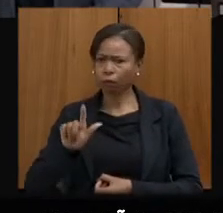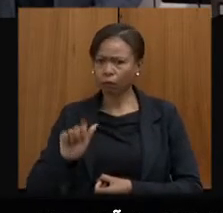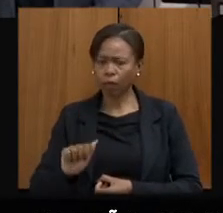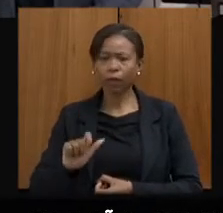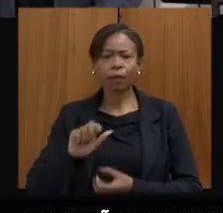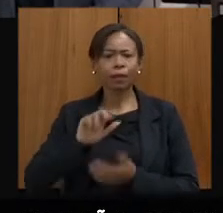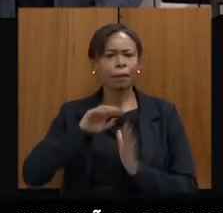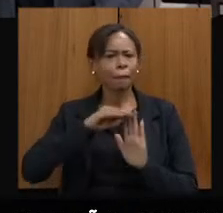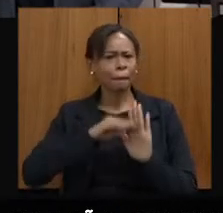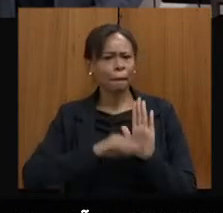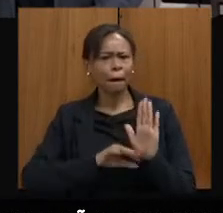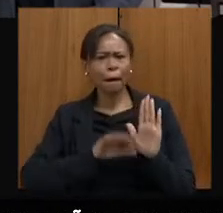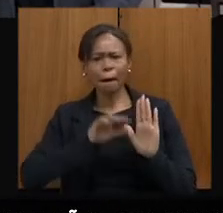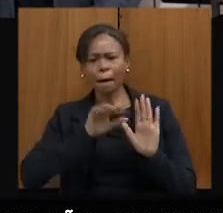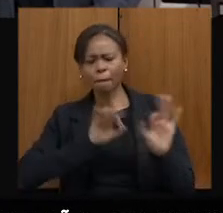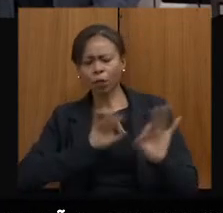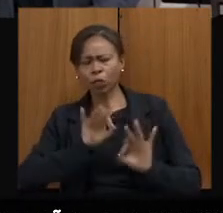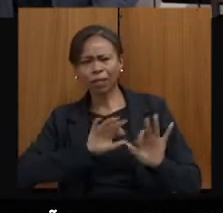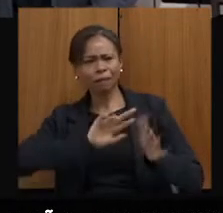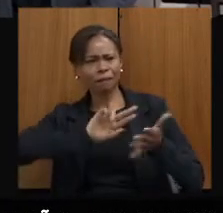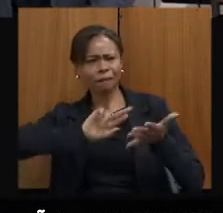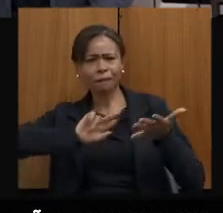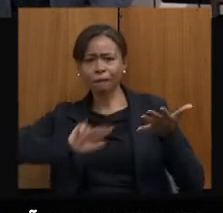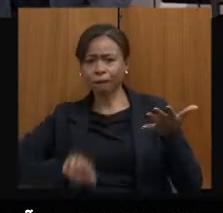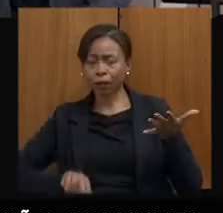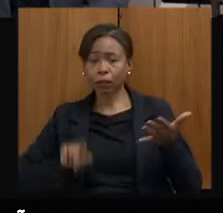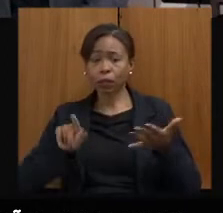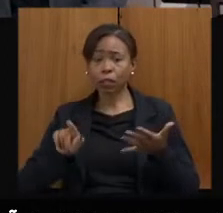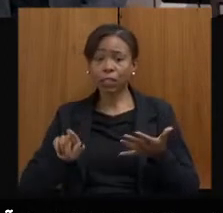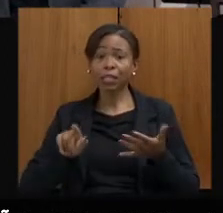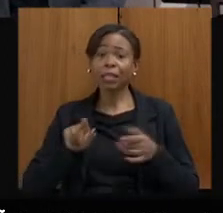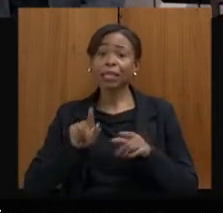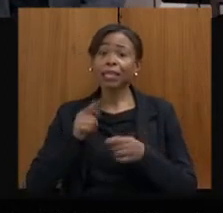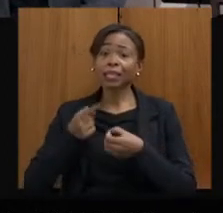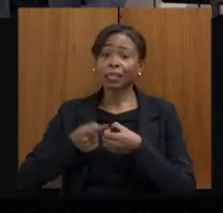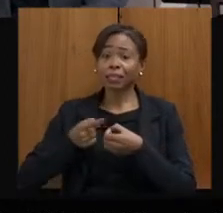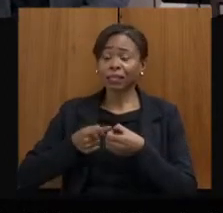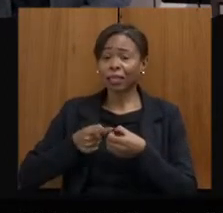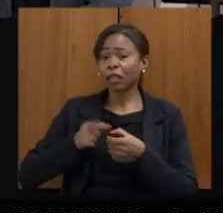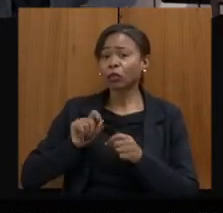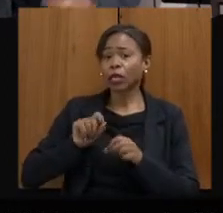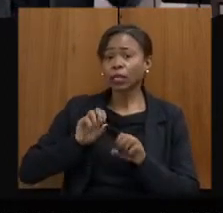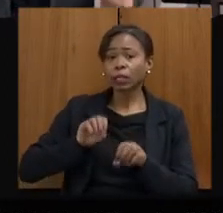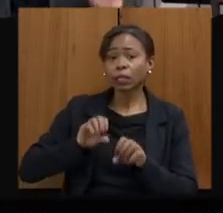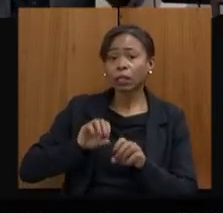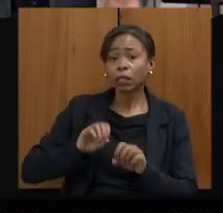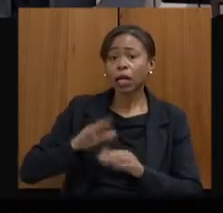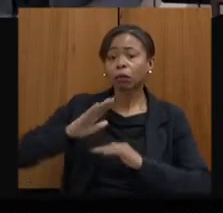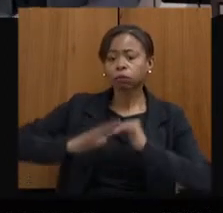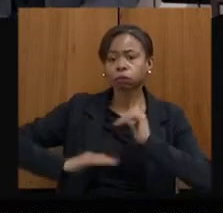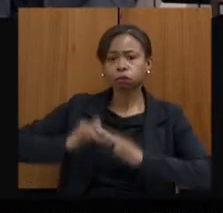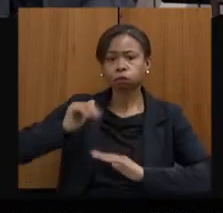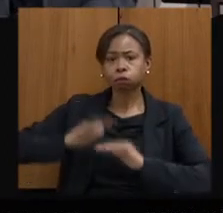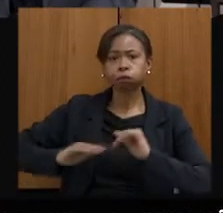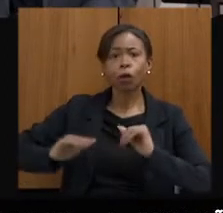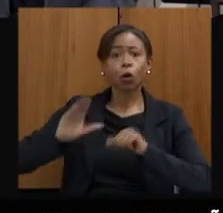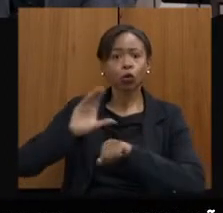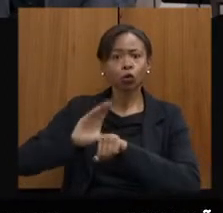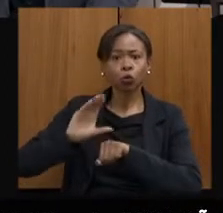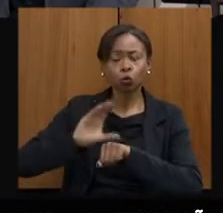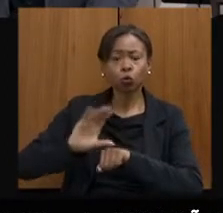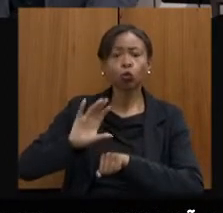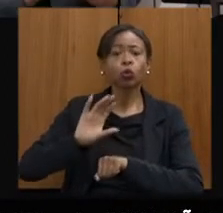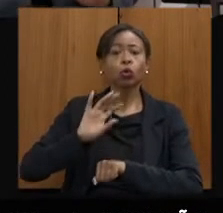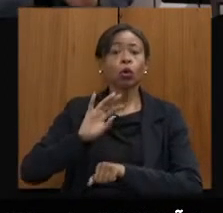projetos, e levar Ouro Preto, e, sobretudo, a restauração e a formação e a qualificação técnica, é importantíssimo,